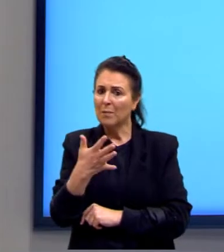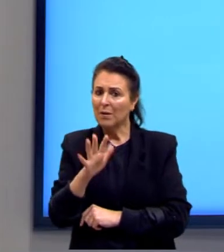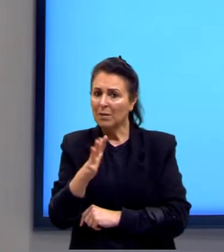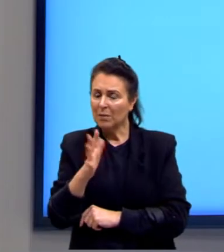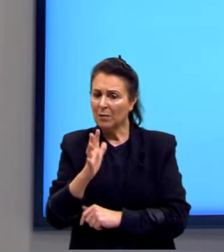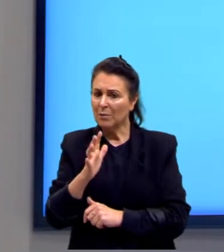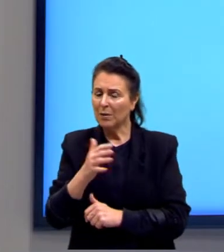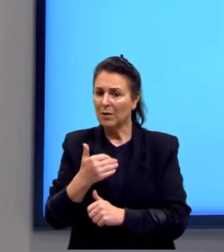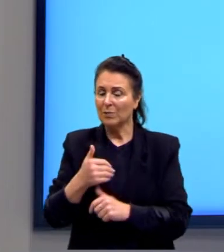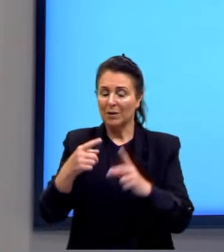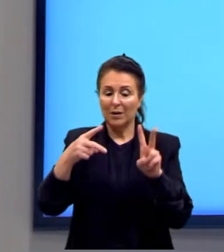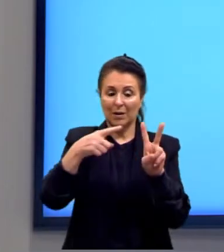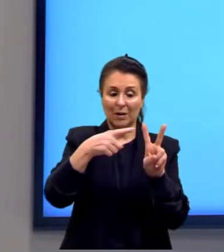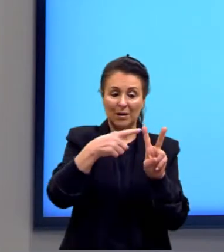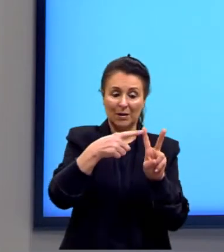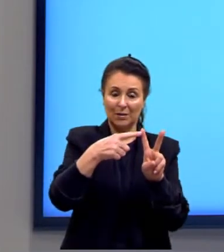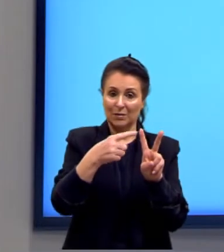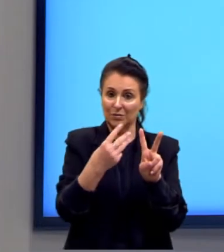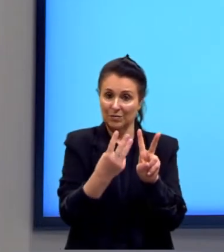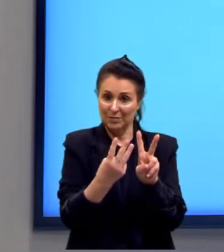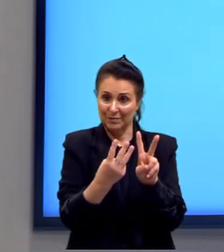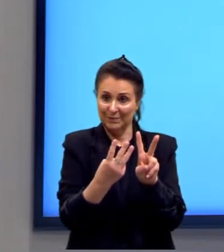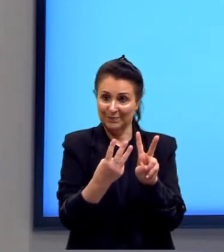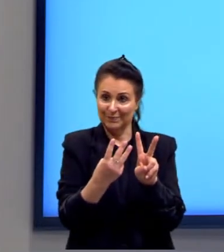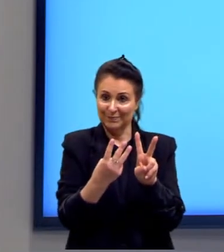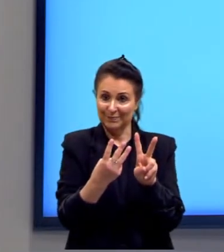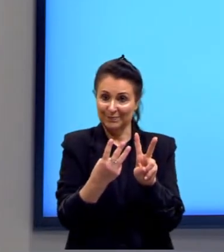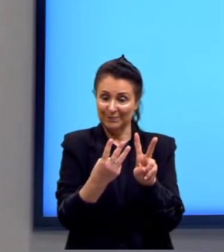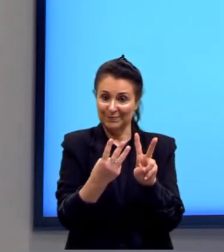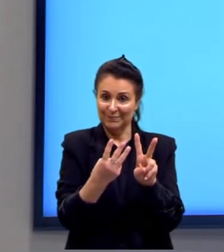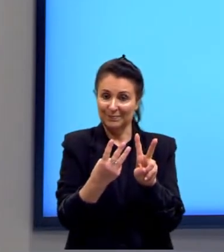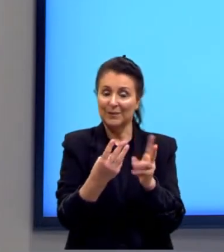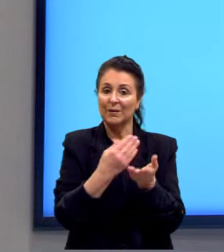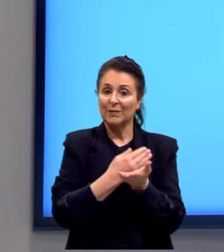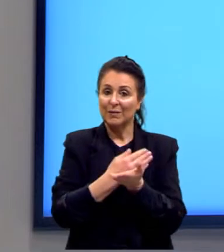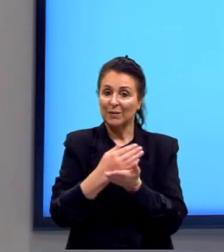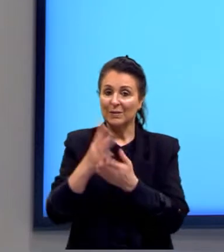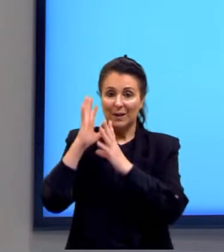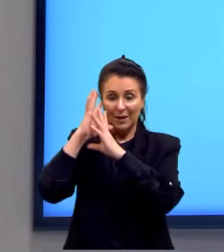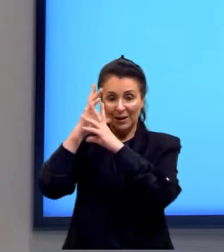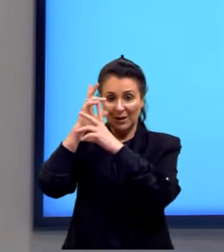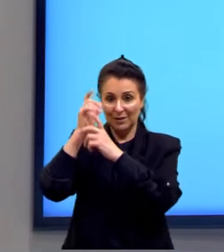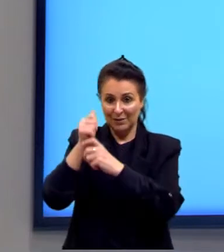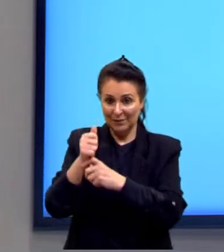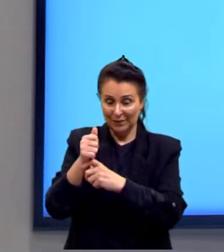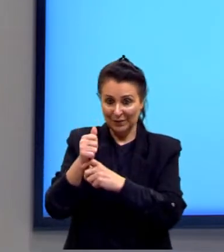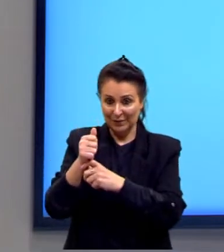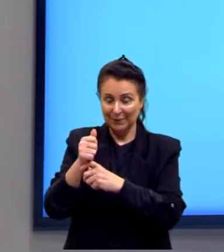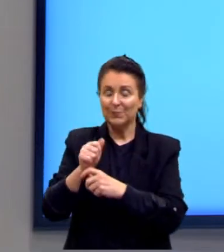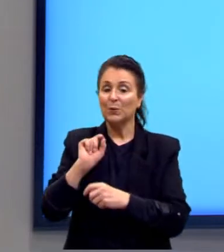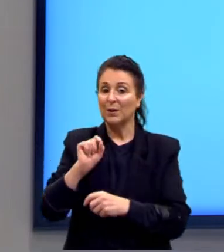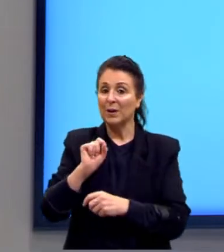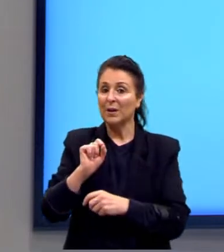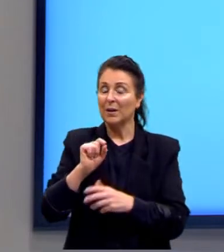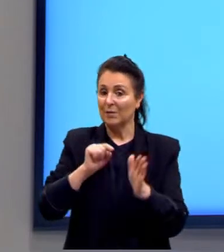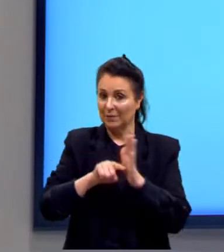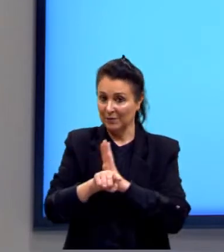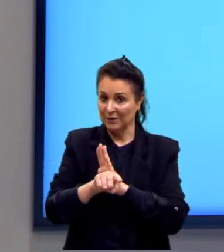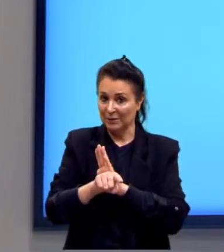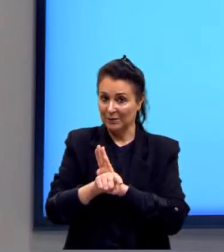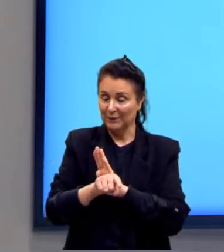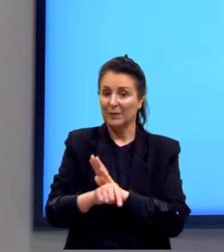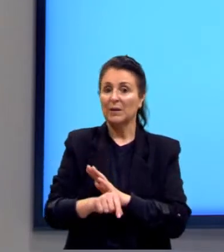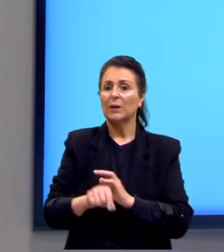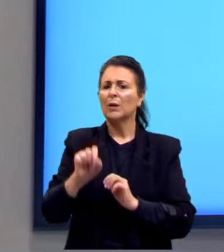para a raiz de 3. Então, vamos começar resolvendo a nossa questão. A parte